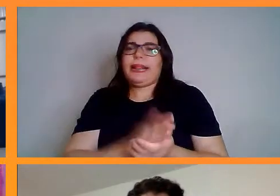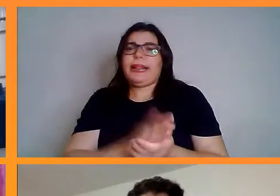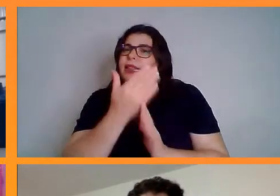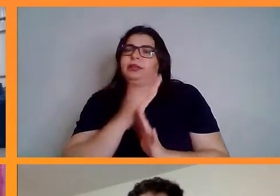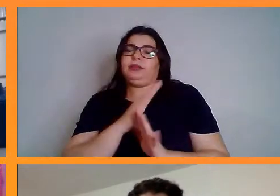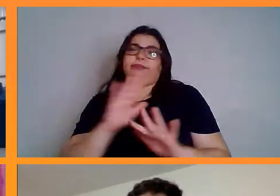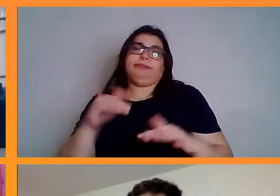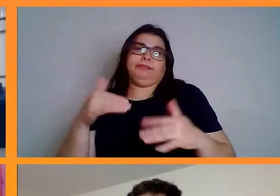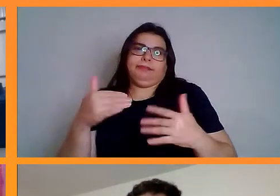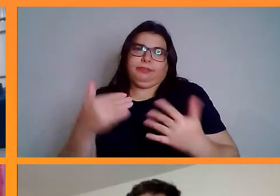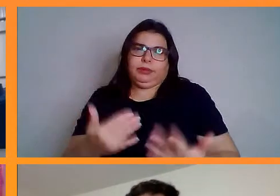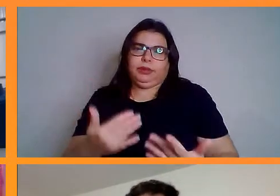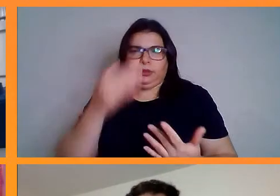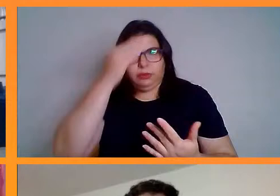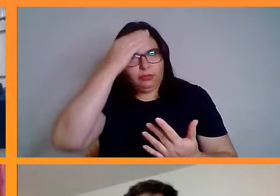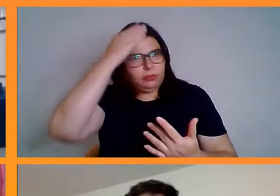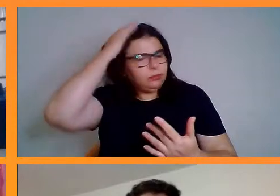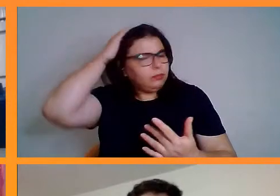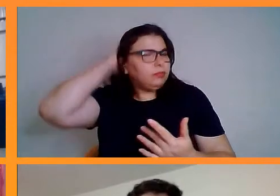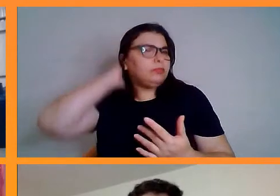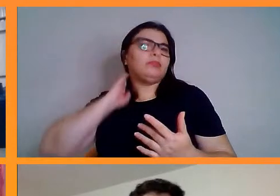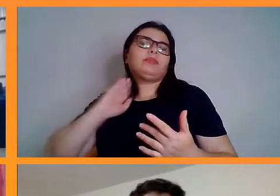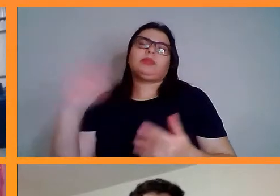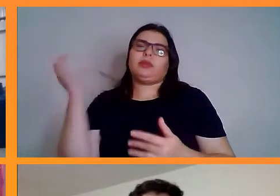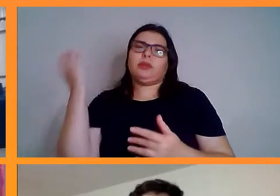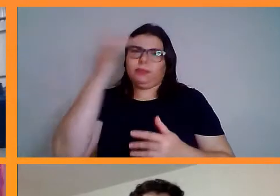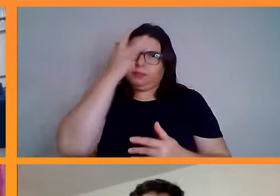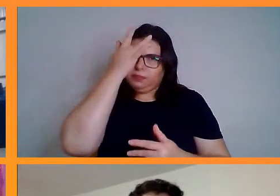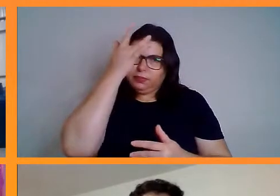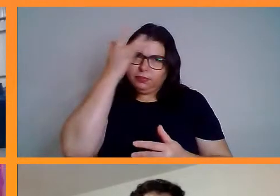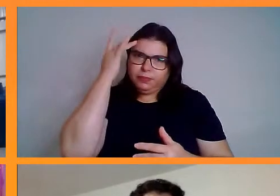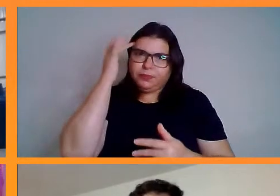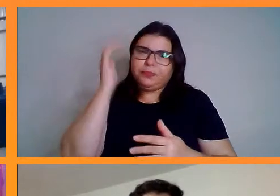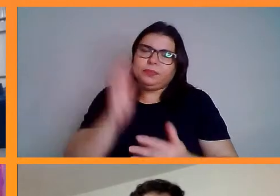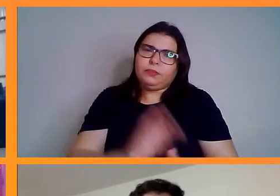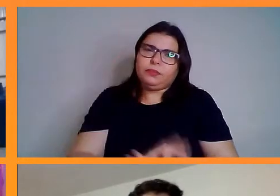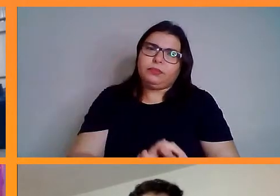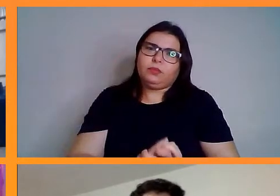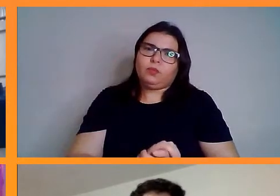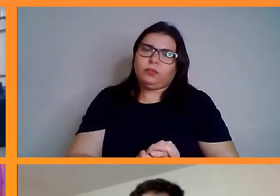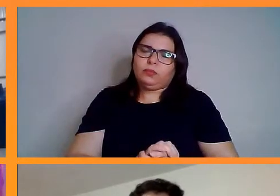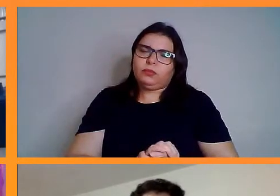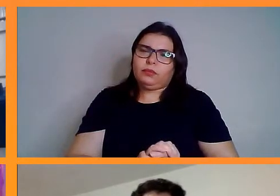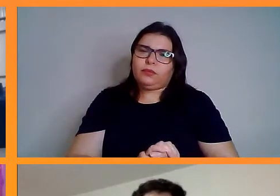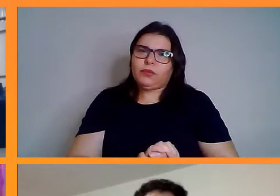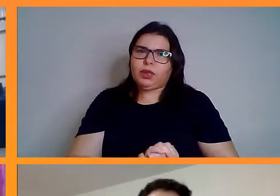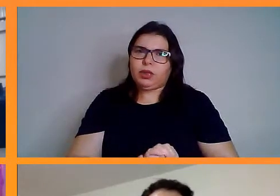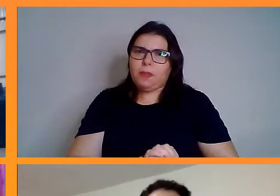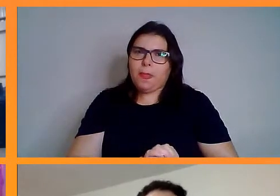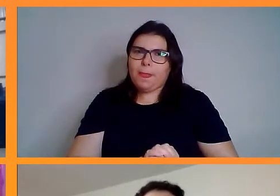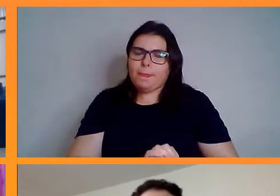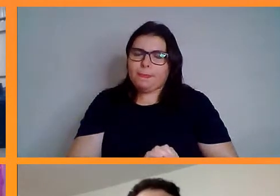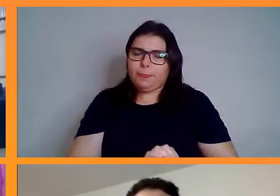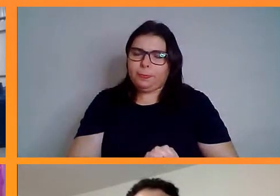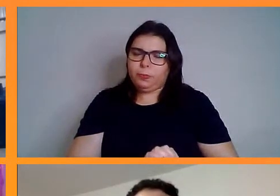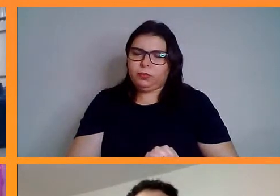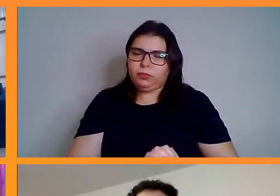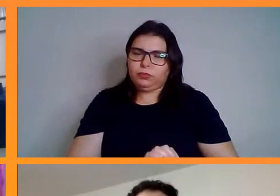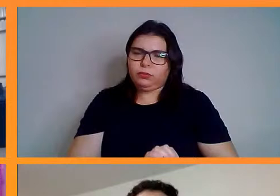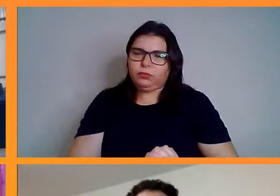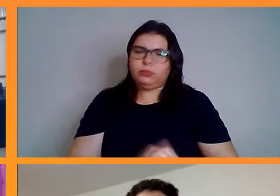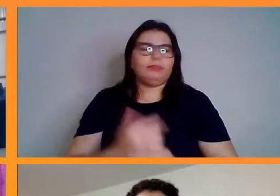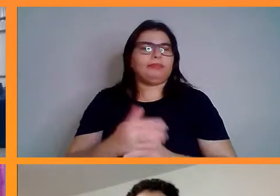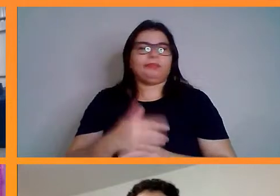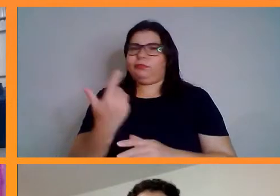Nessas situações que a pessoa não teve